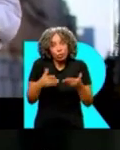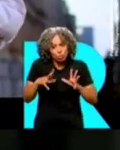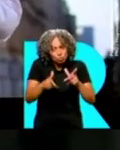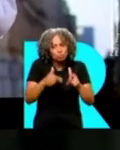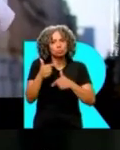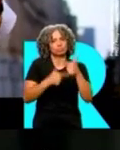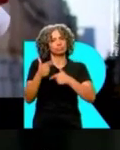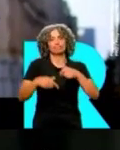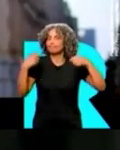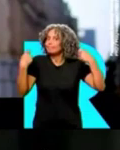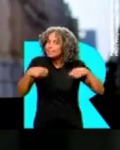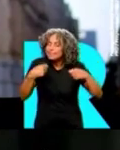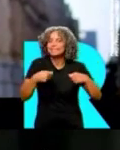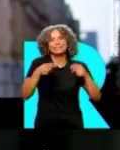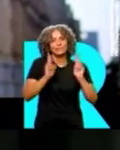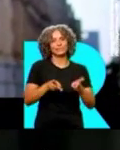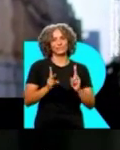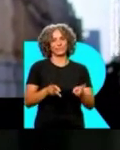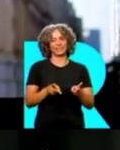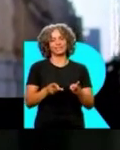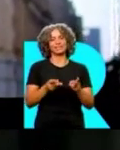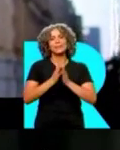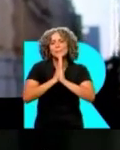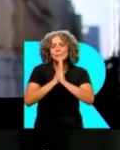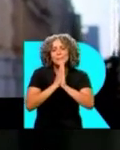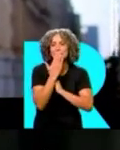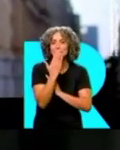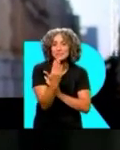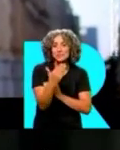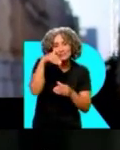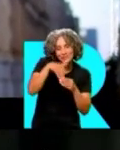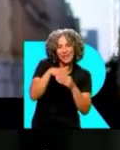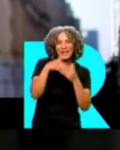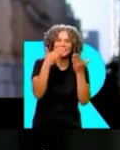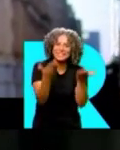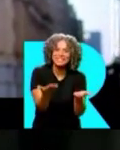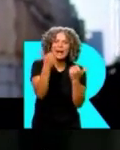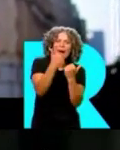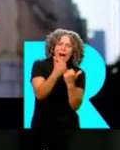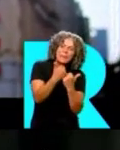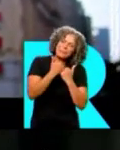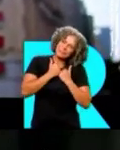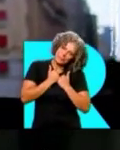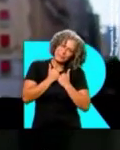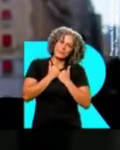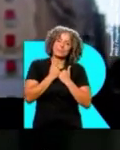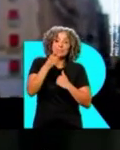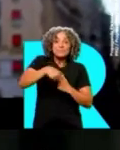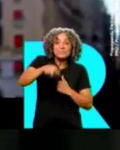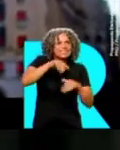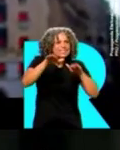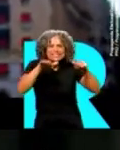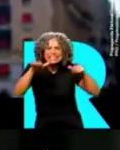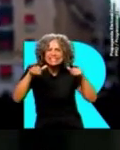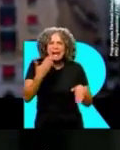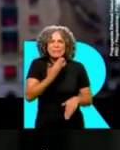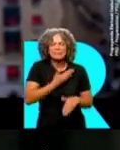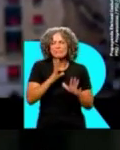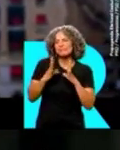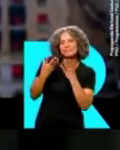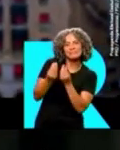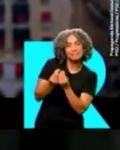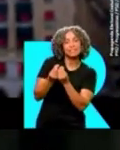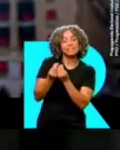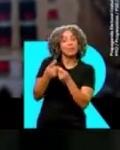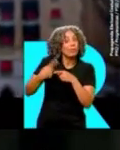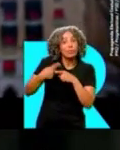Agora, todo esse trabalho precisa continuar. E eu quero pedir o seu voto. Pedir o seu apoio. Não que você fale com seus amigos,